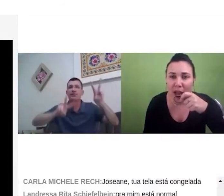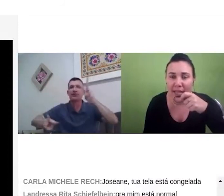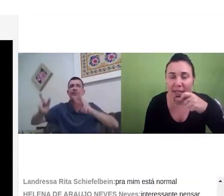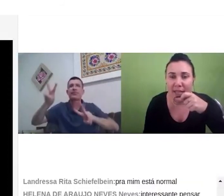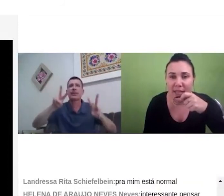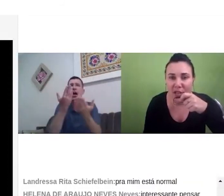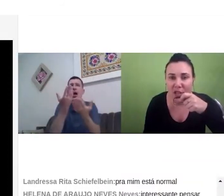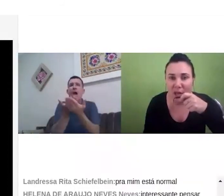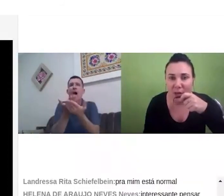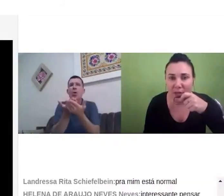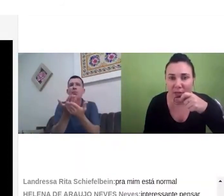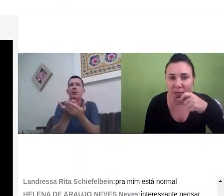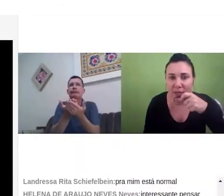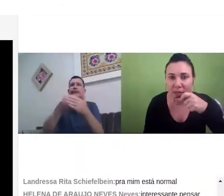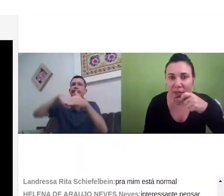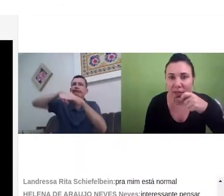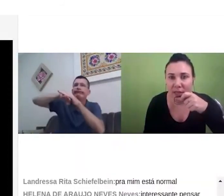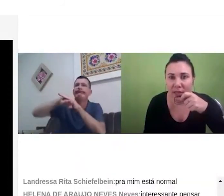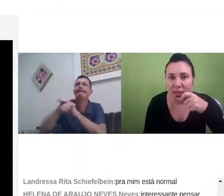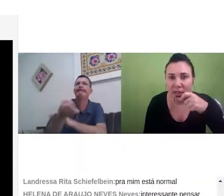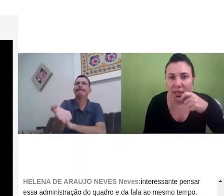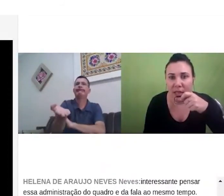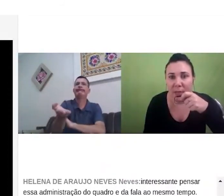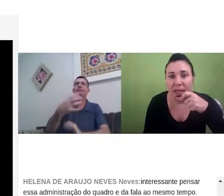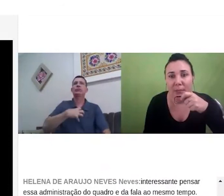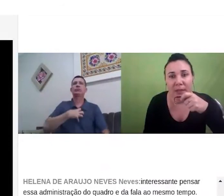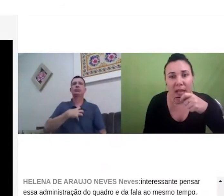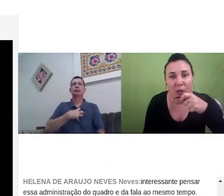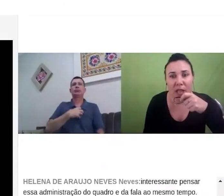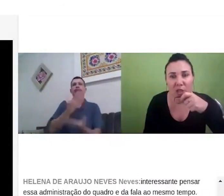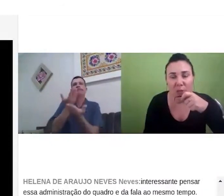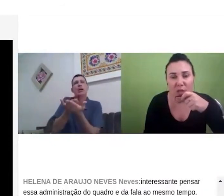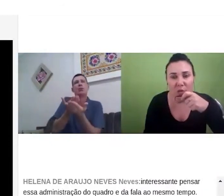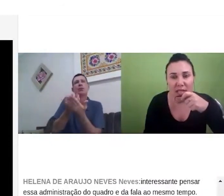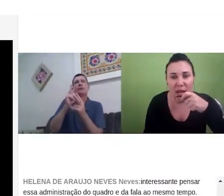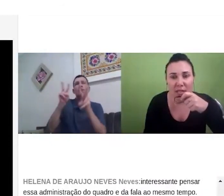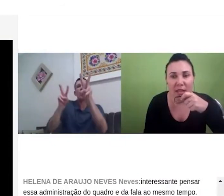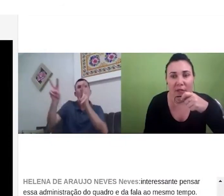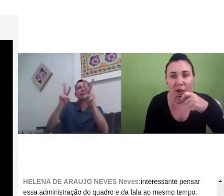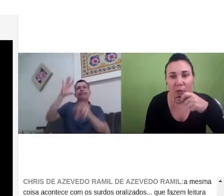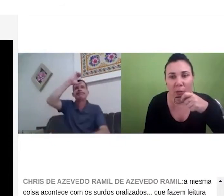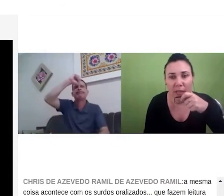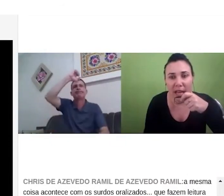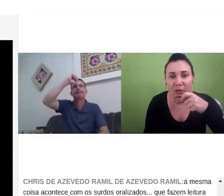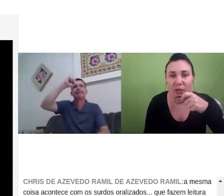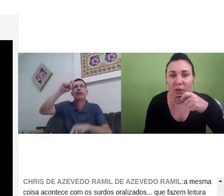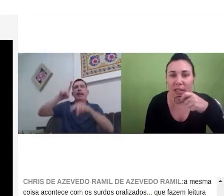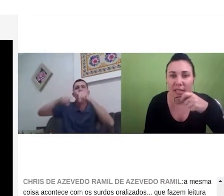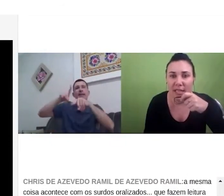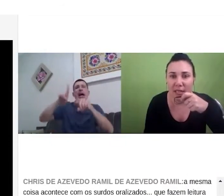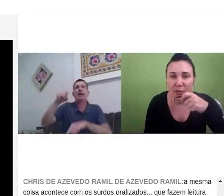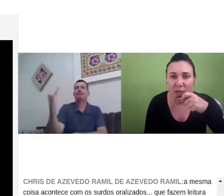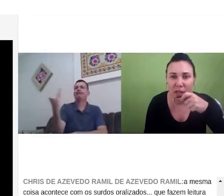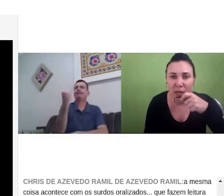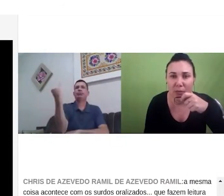visuais em sala de aula para adaptar o ritmo das suas aulas né? forma é dada na